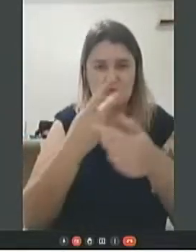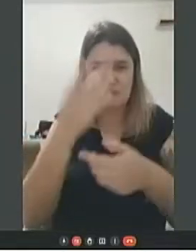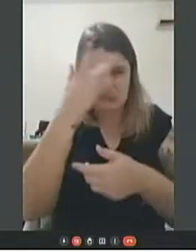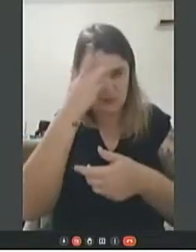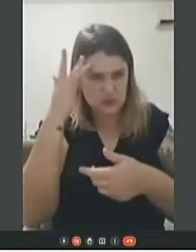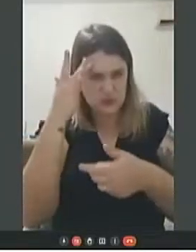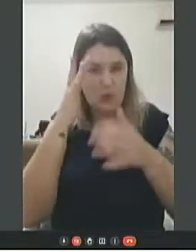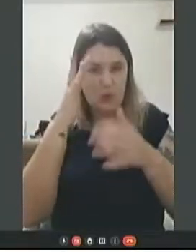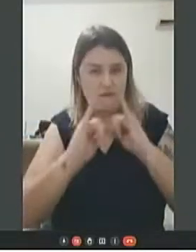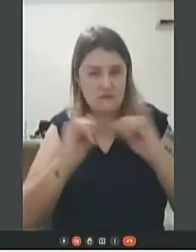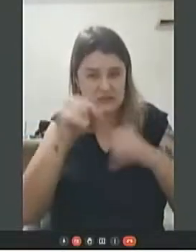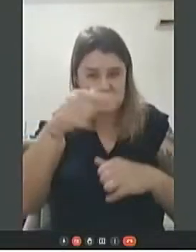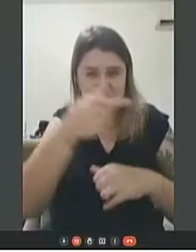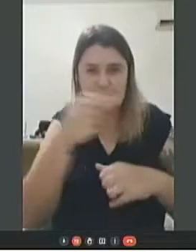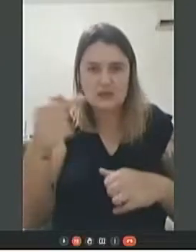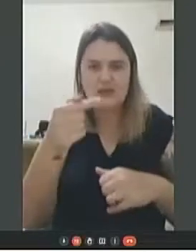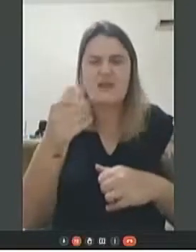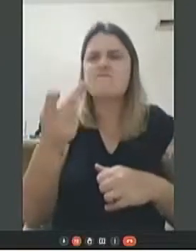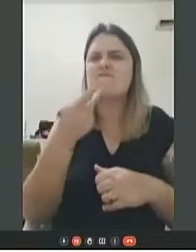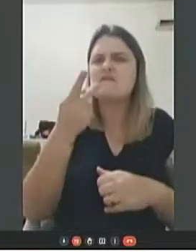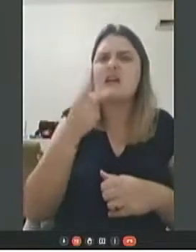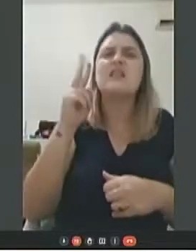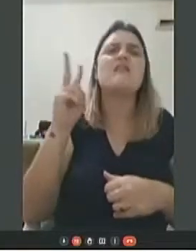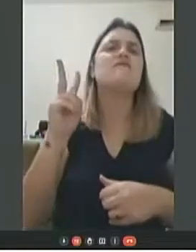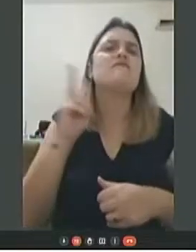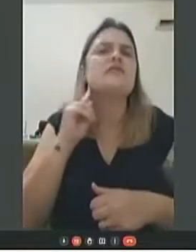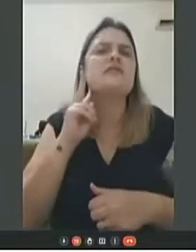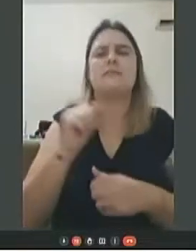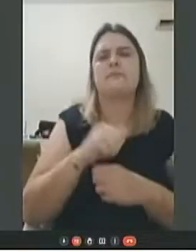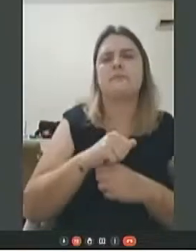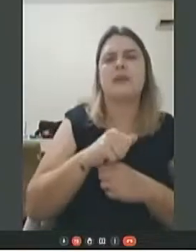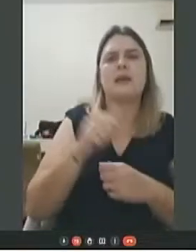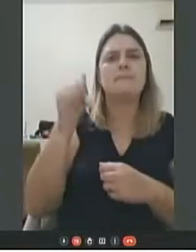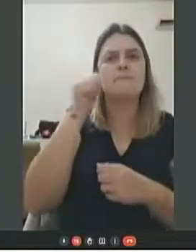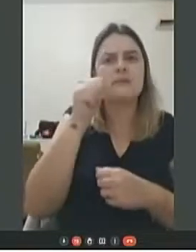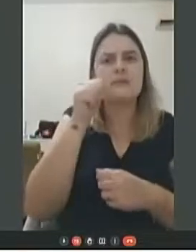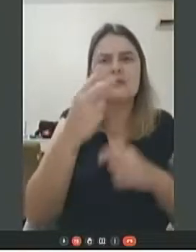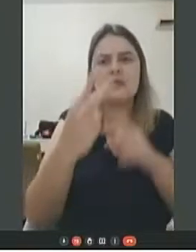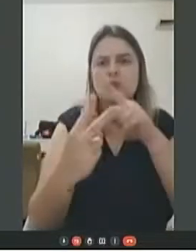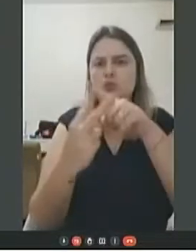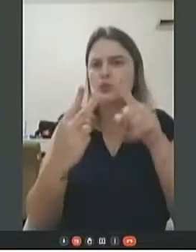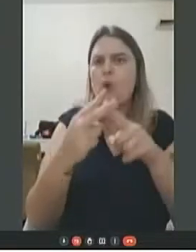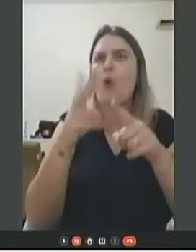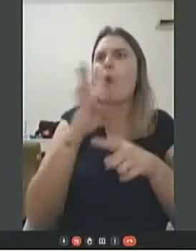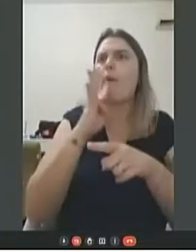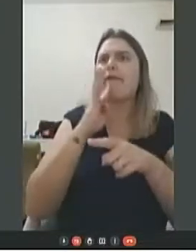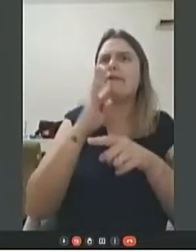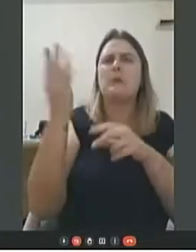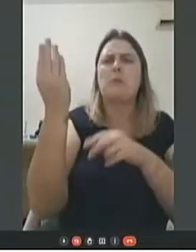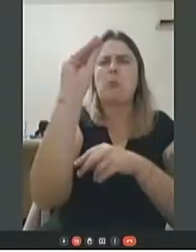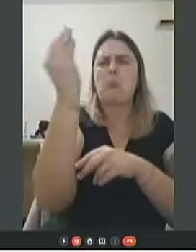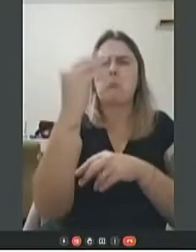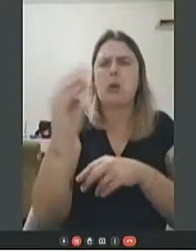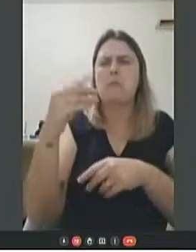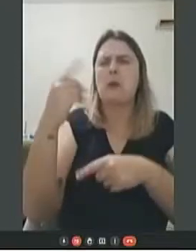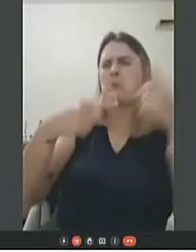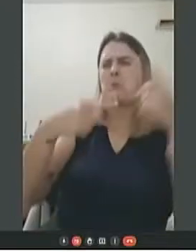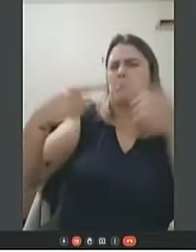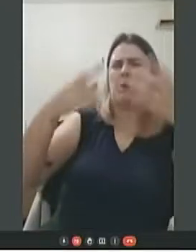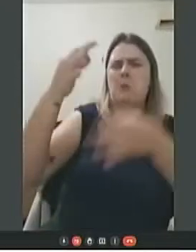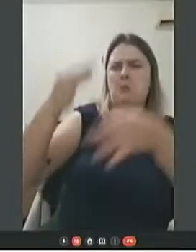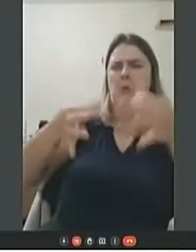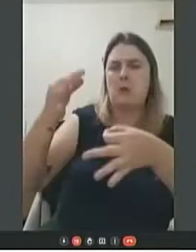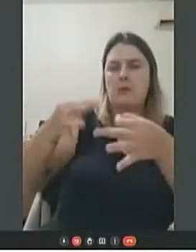todo mundo falava das vítimas. Elas ficaram conhecidas. Elas foram julgadas. Enquanto isso, os